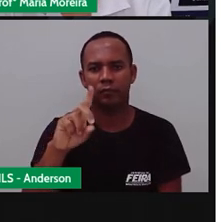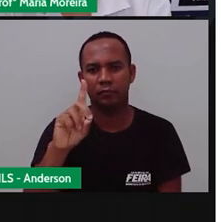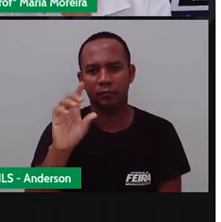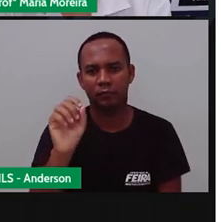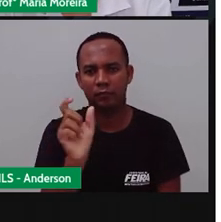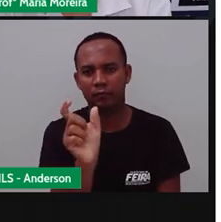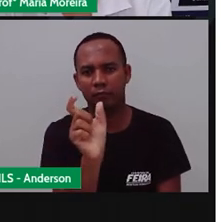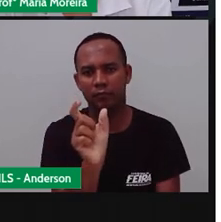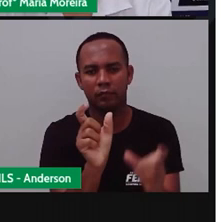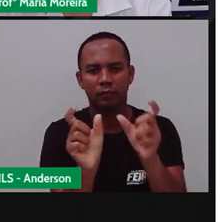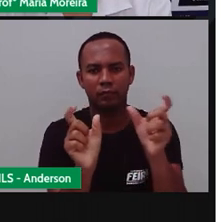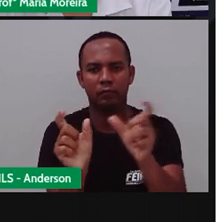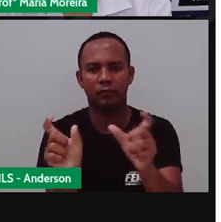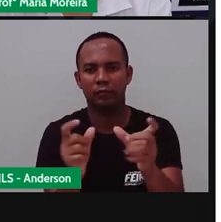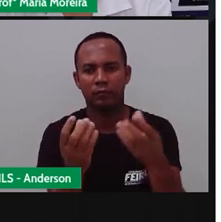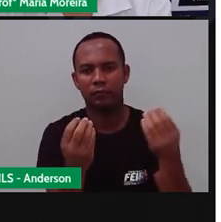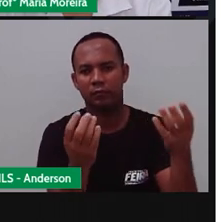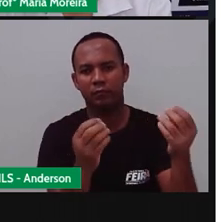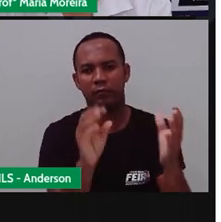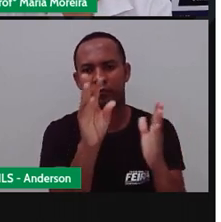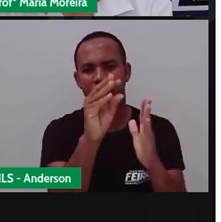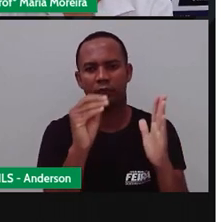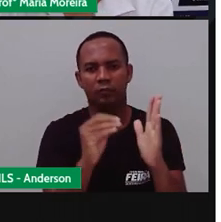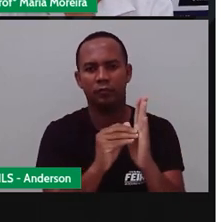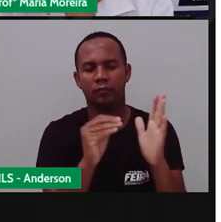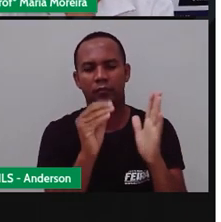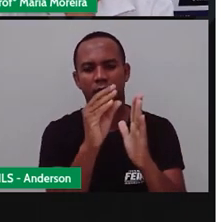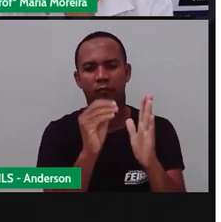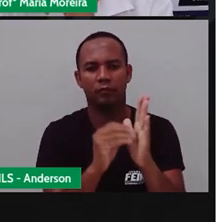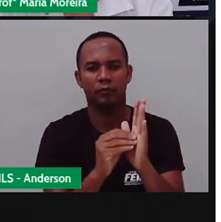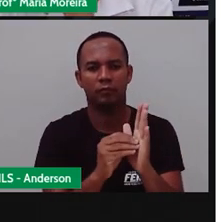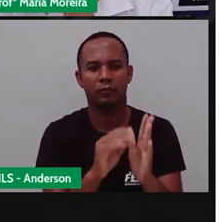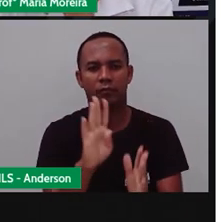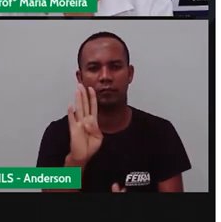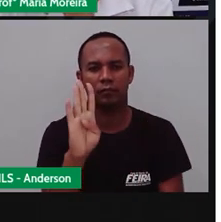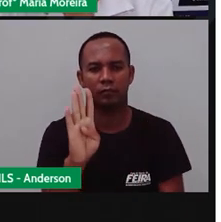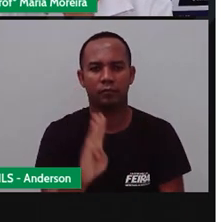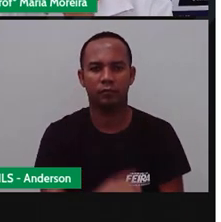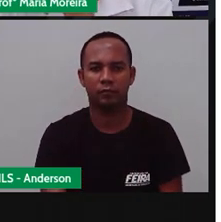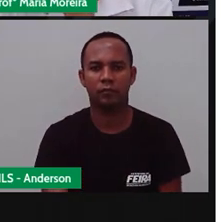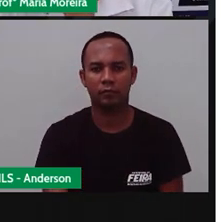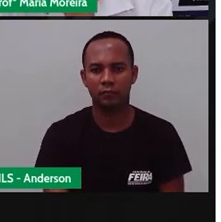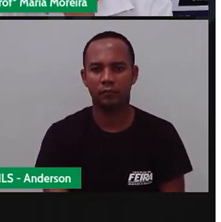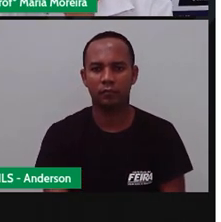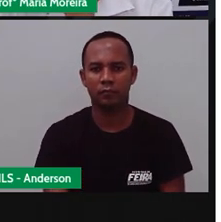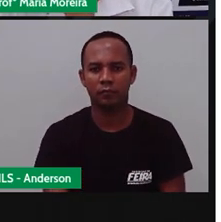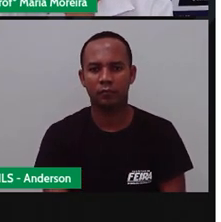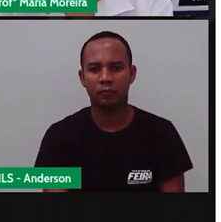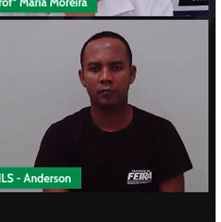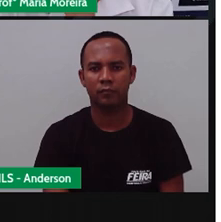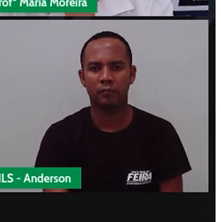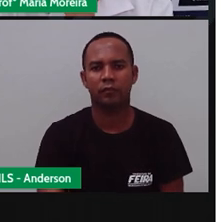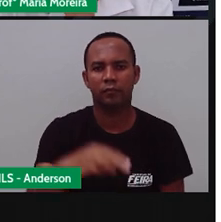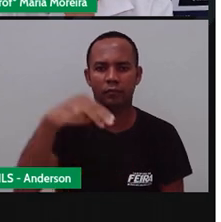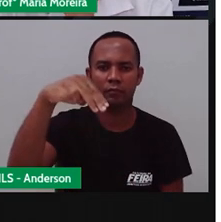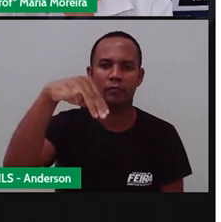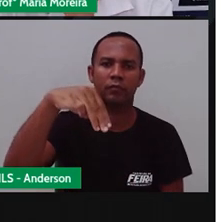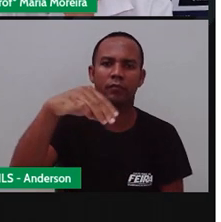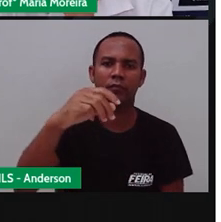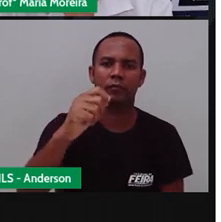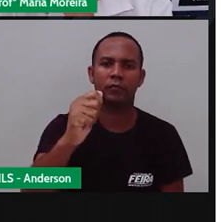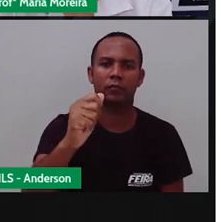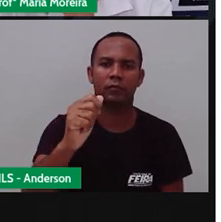Olha quantos que a Proja achou aqui. Deixa eu ver se eu acho mais. Ó, mãos. Tá vendo? Mundo.